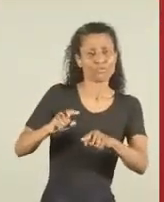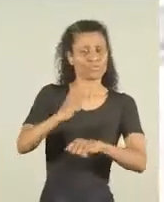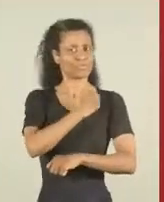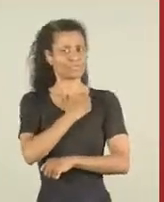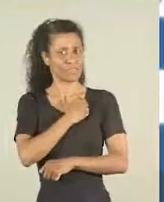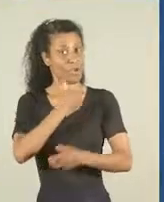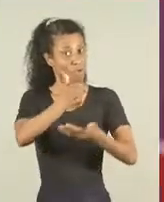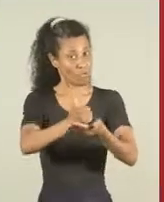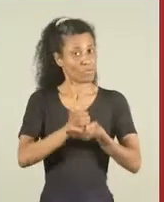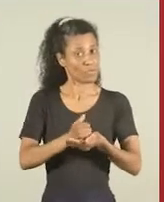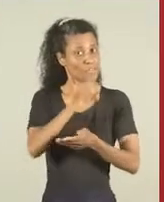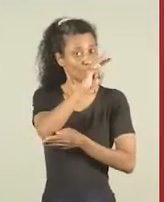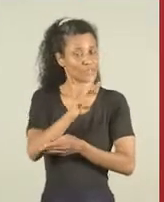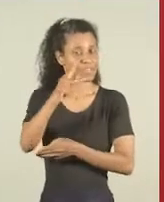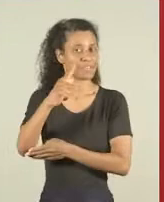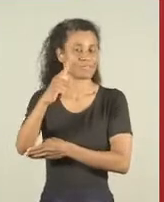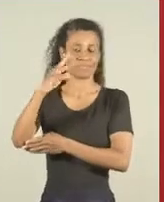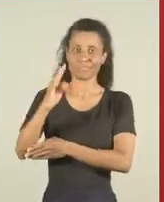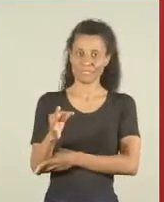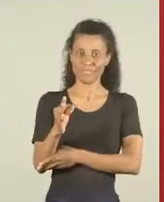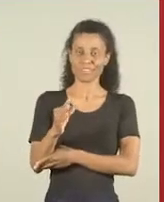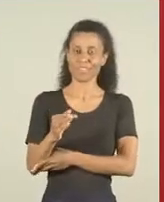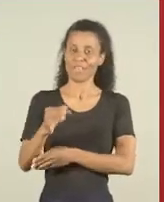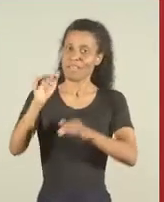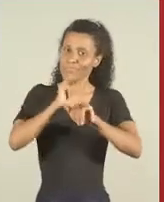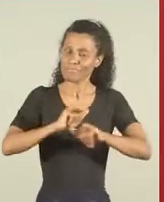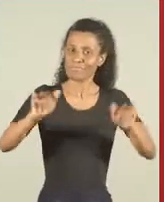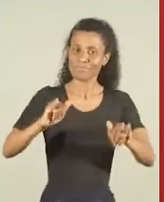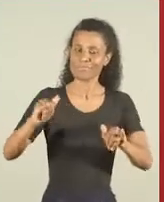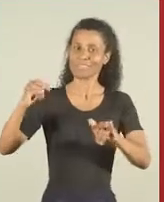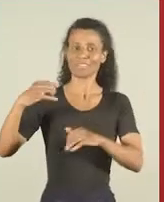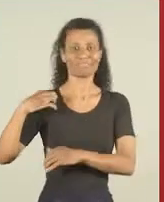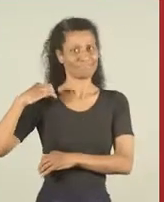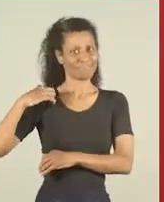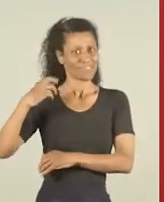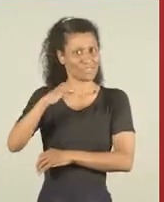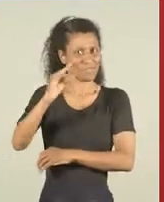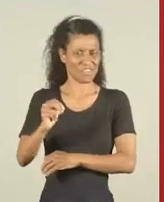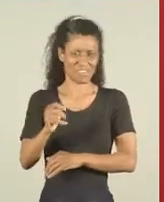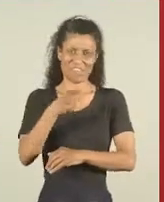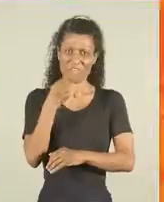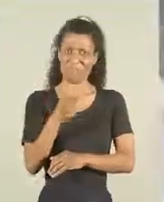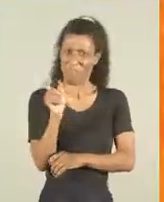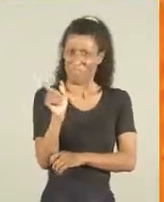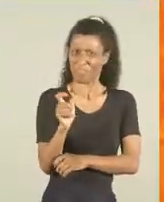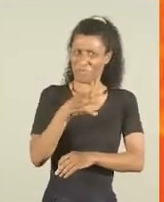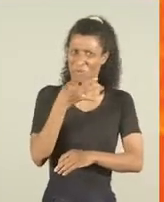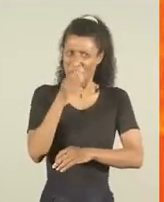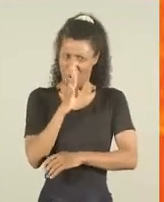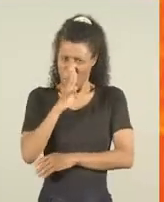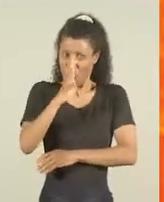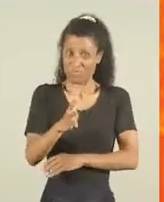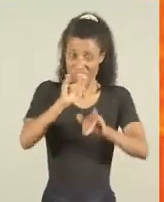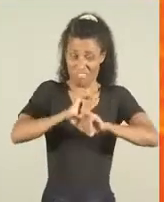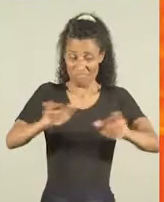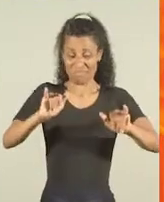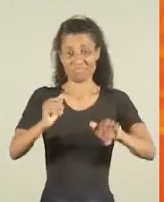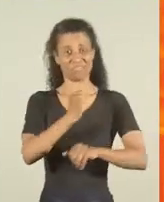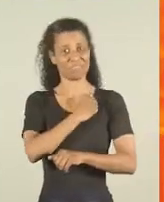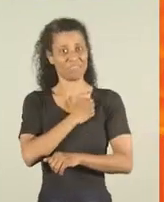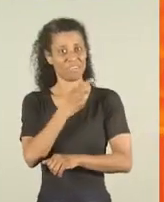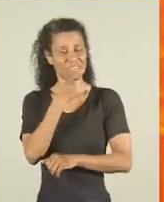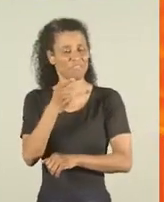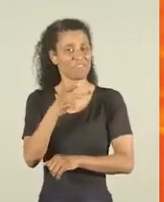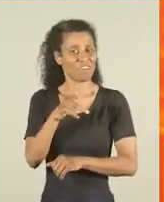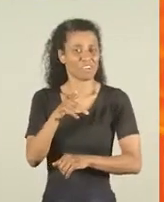Apoiada por sites petistas, a campanha da candidata comunista apelou para a baixaria, acusando a campanha de Mello de